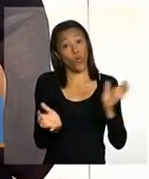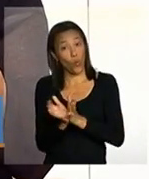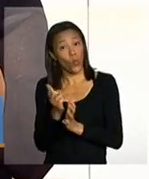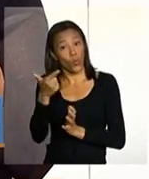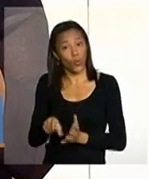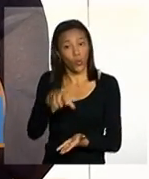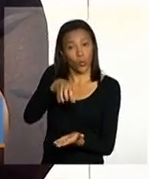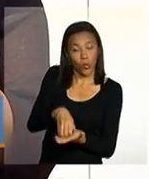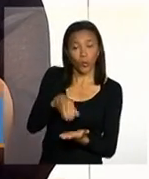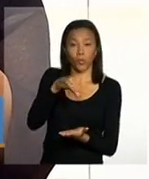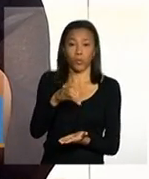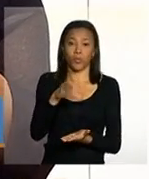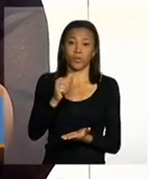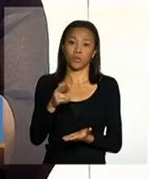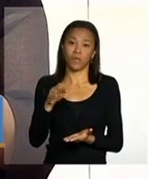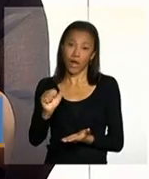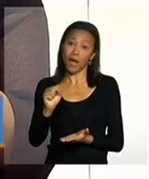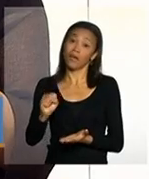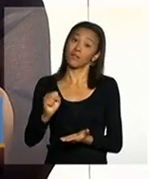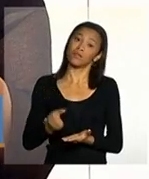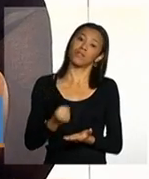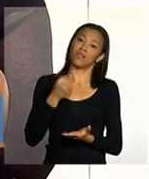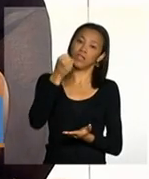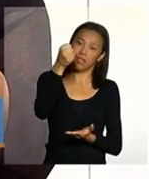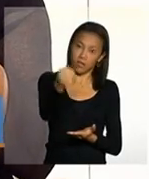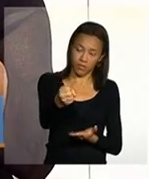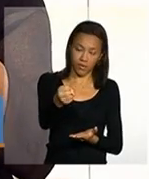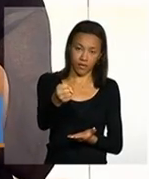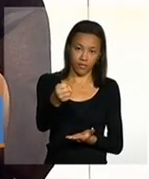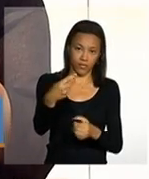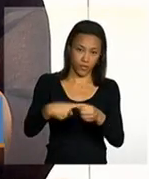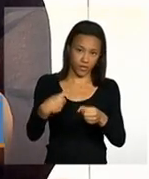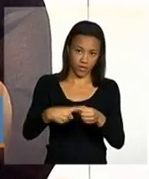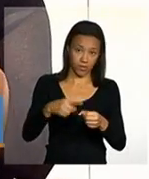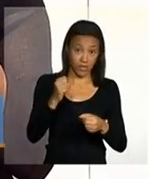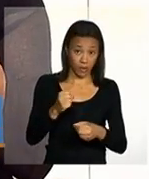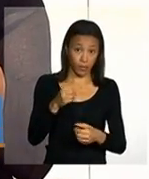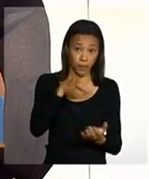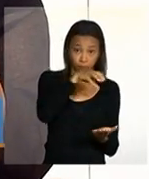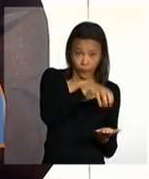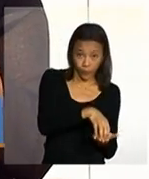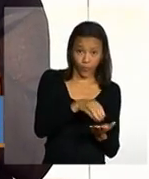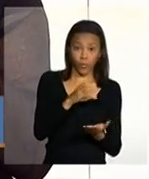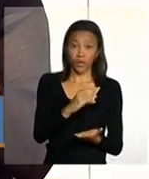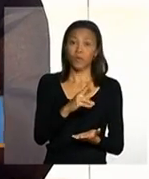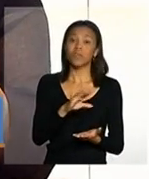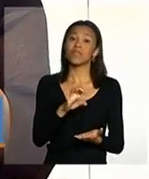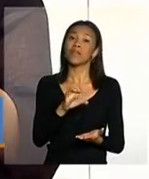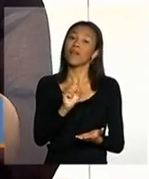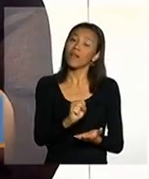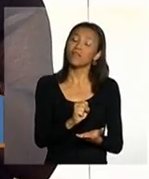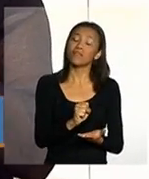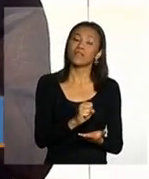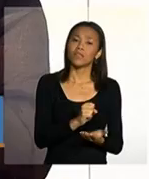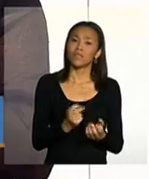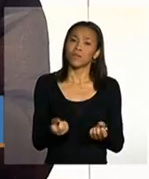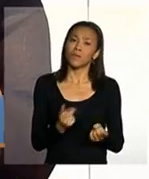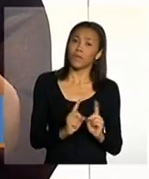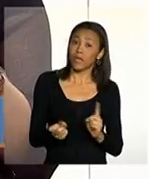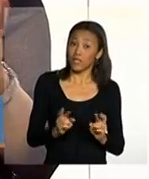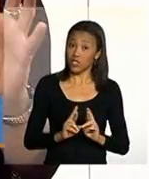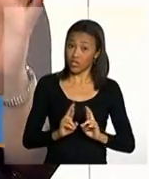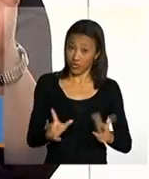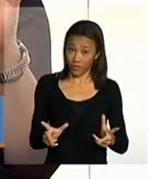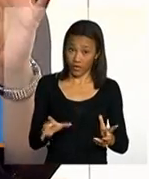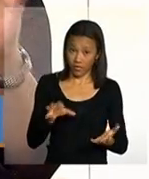a proteção social especial do município então os creias ele o que difere basicamente